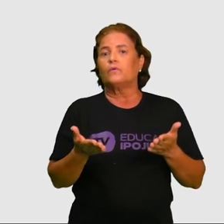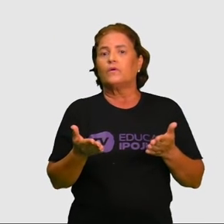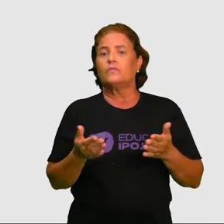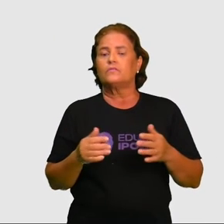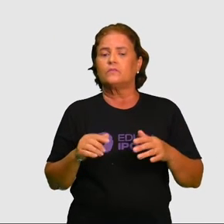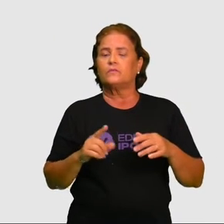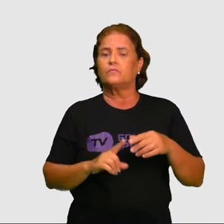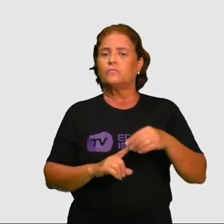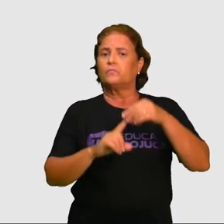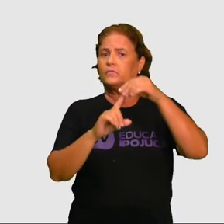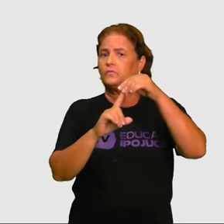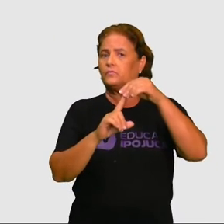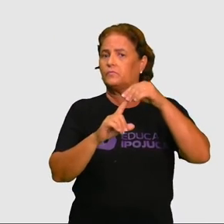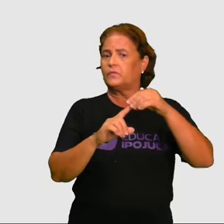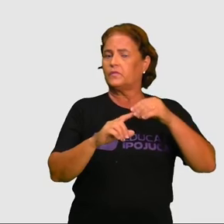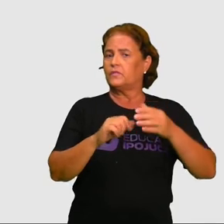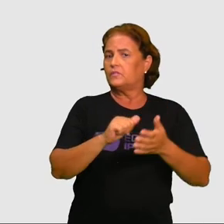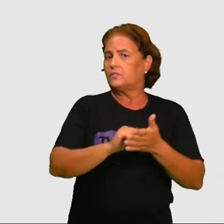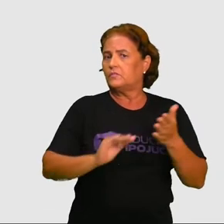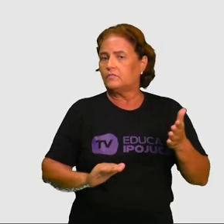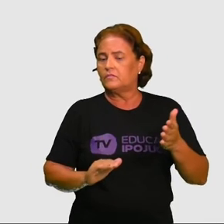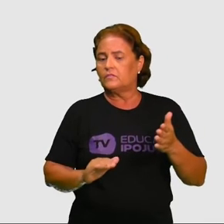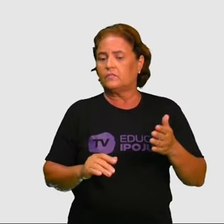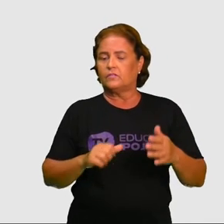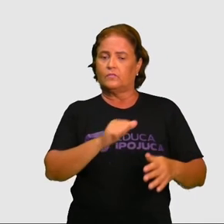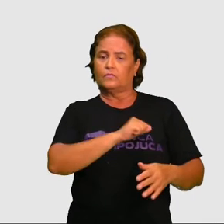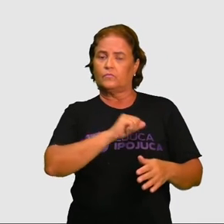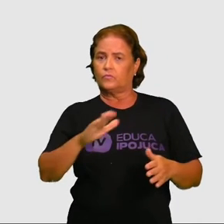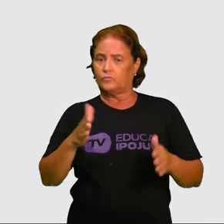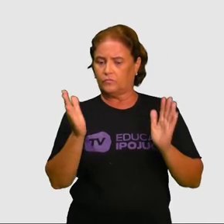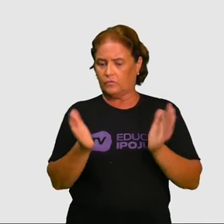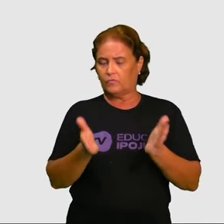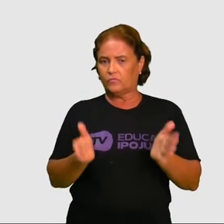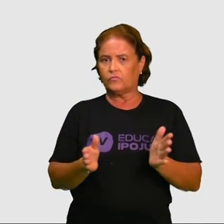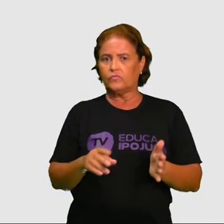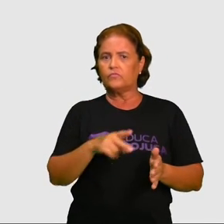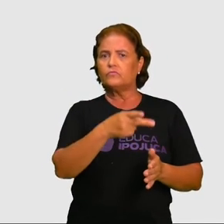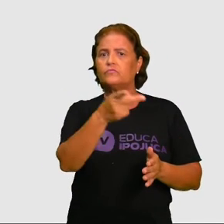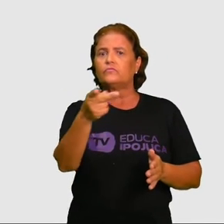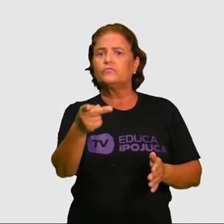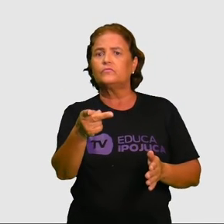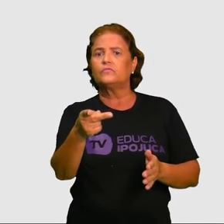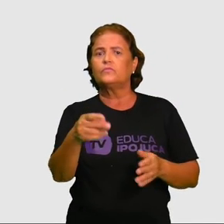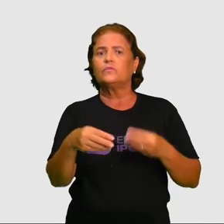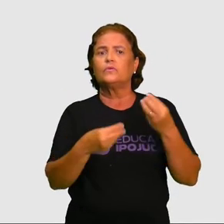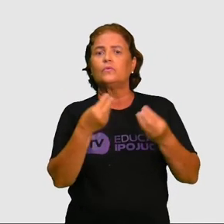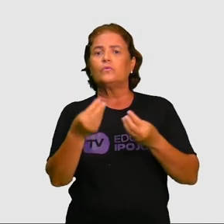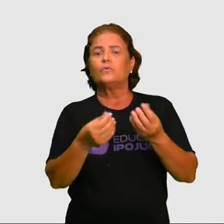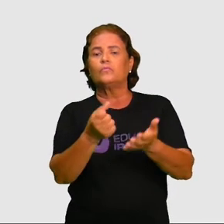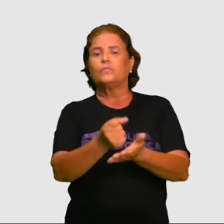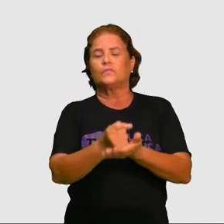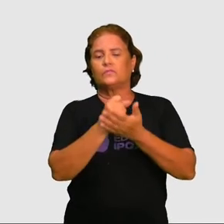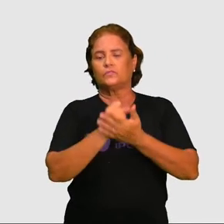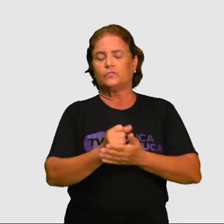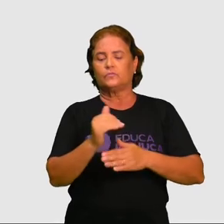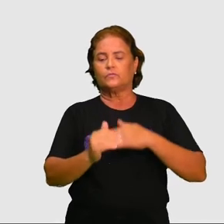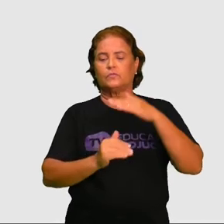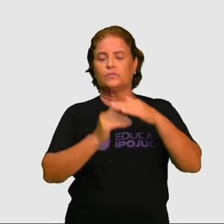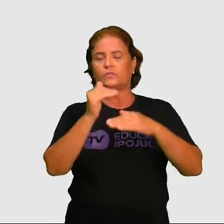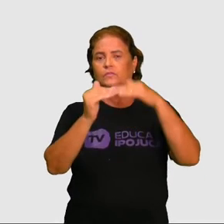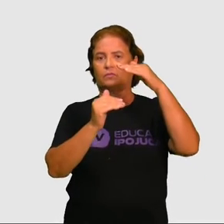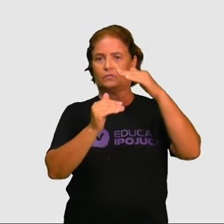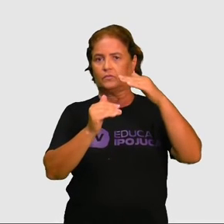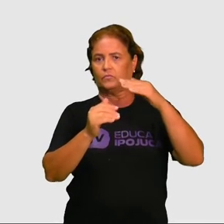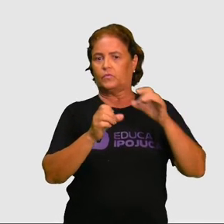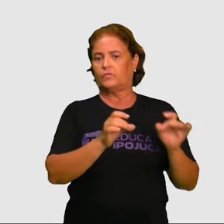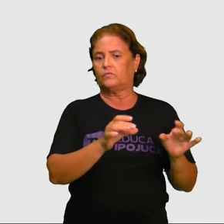comercial em Ipojuca hoje? No seu olhar, de que forma você poderia contribuir para o crescimento comercial no